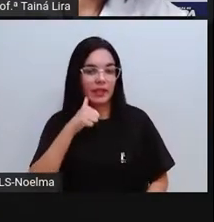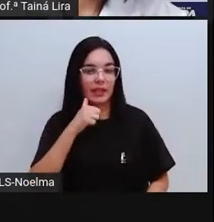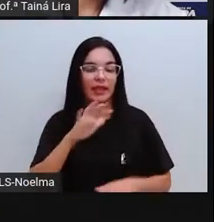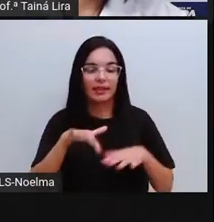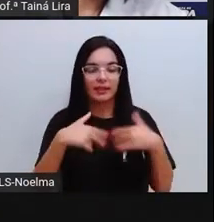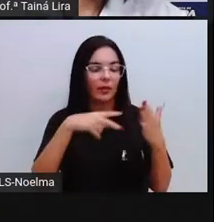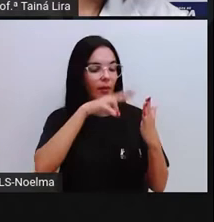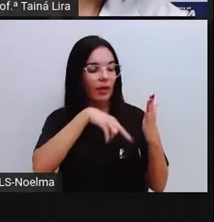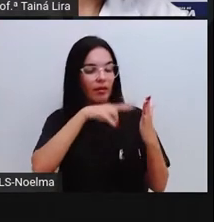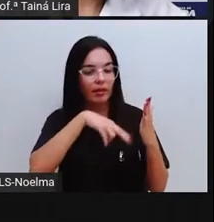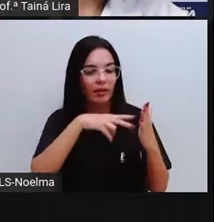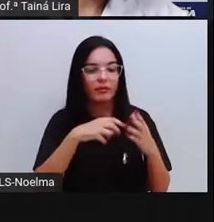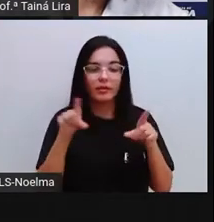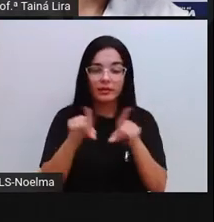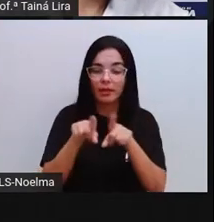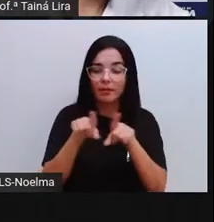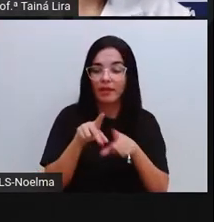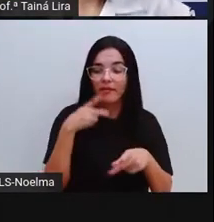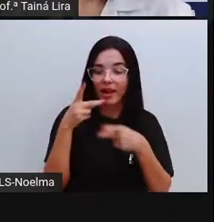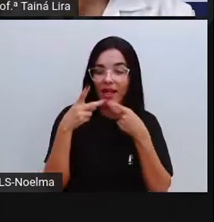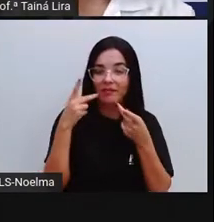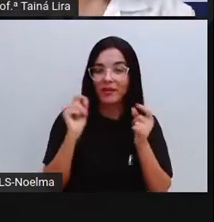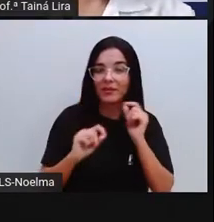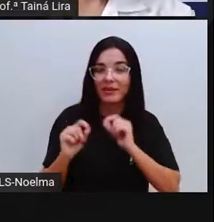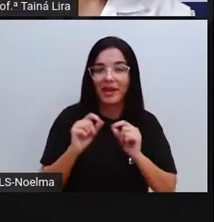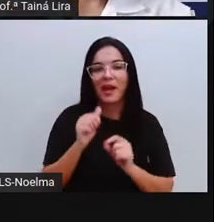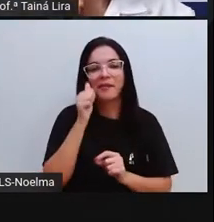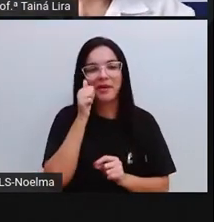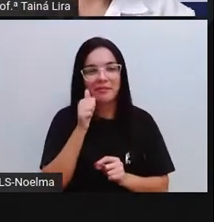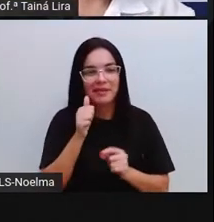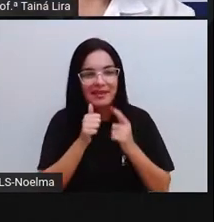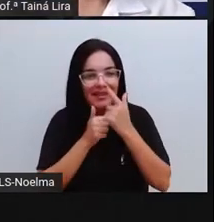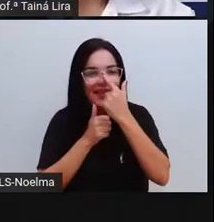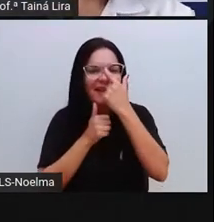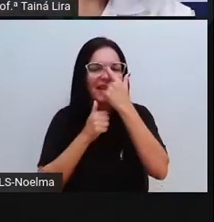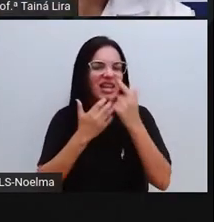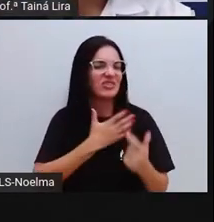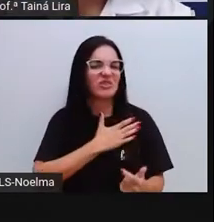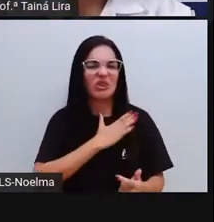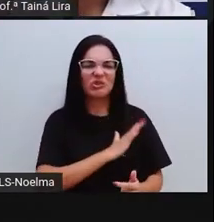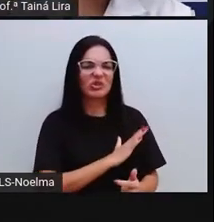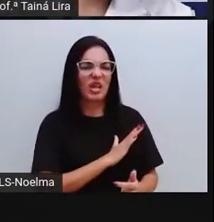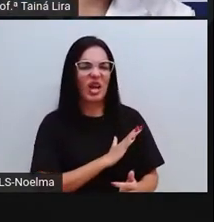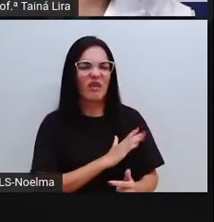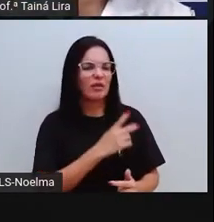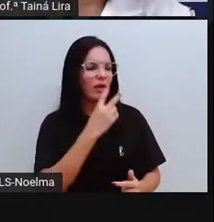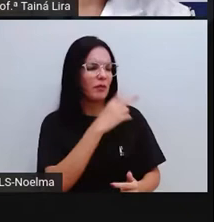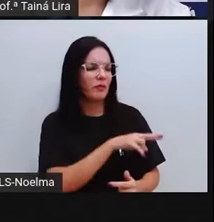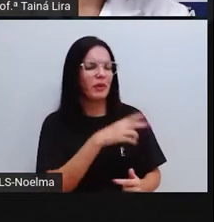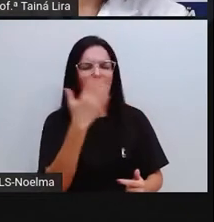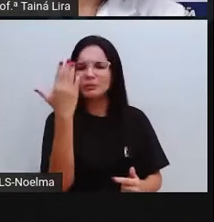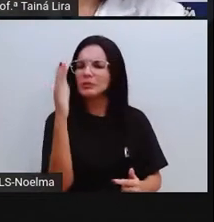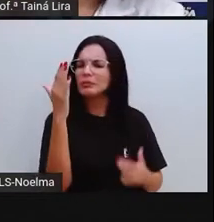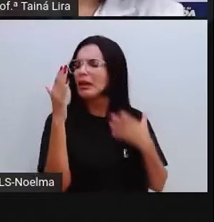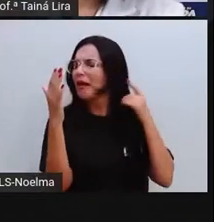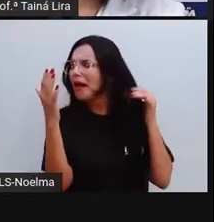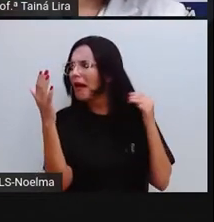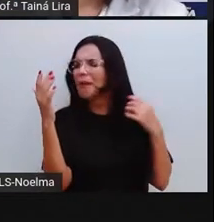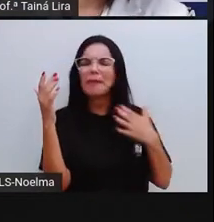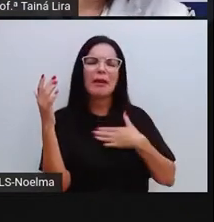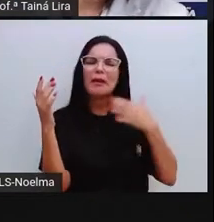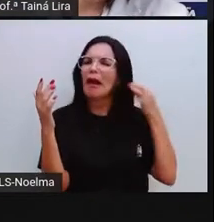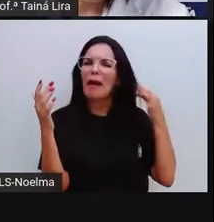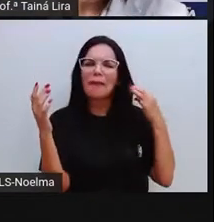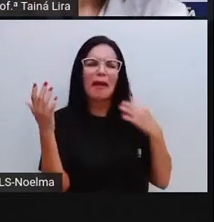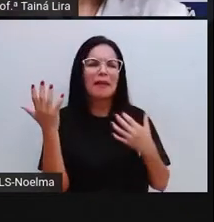livro, O Cabelo de Lelê também falava de uma menina, né? Que ela não gostava do que via no espelho. Ela olhava para